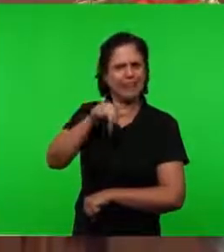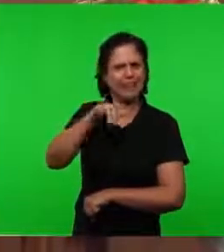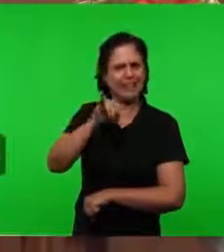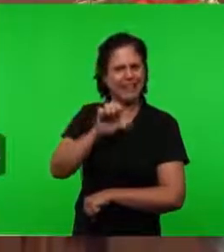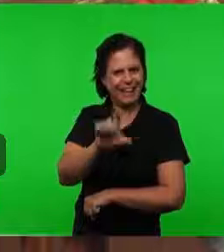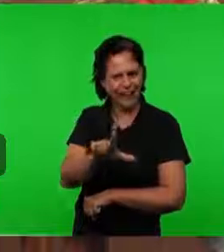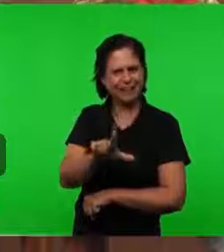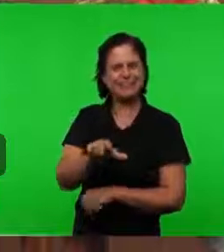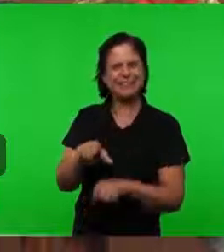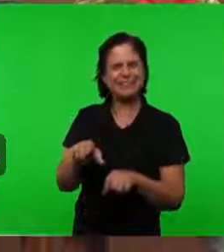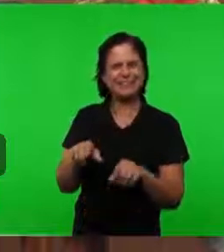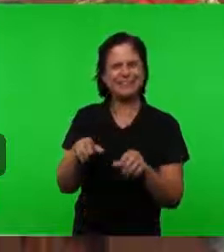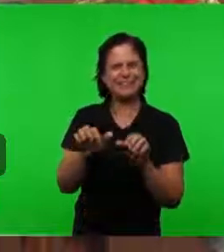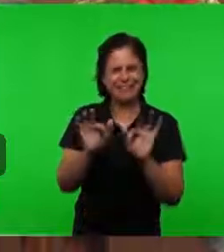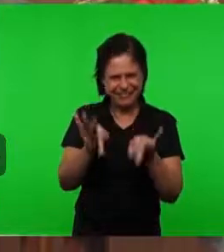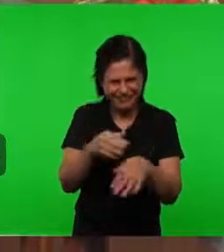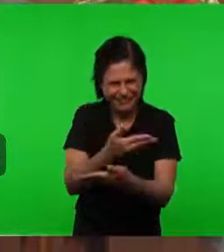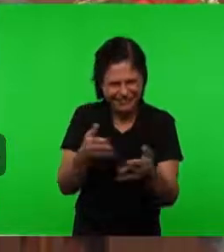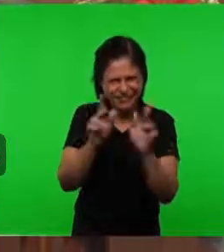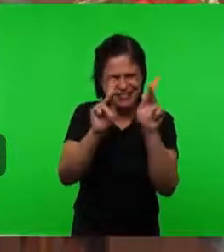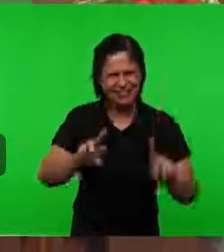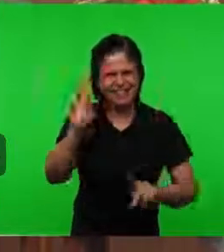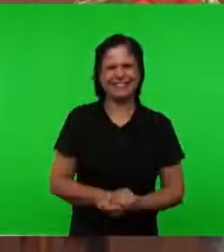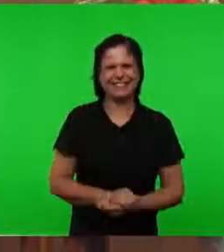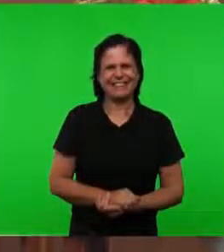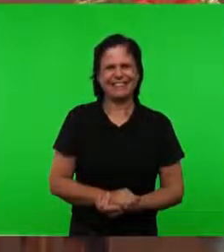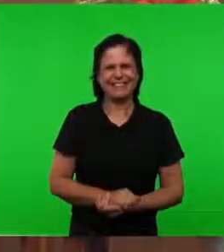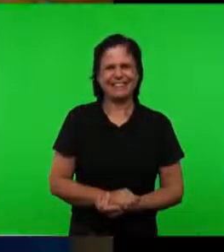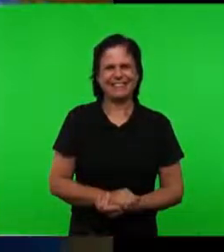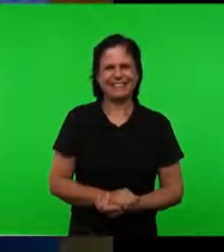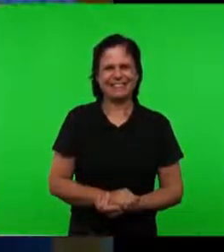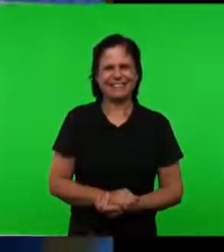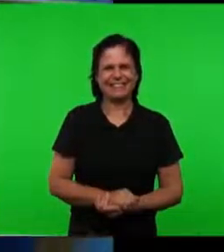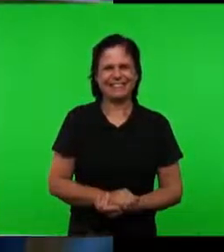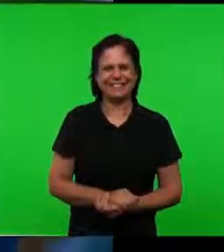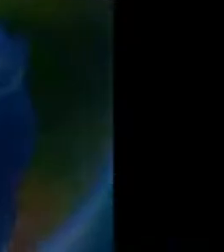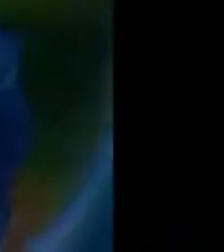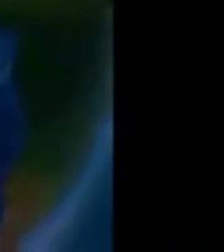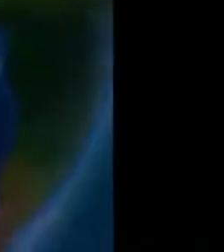Assim Desejamos a todos A paz Do Senhor Jesus Tchau